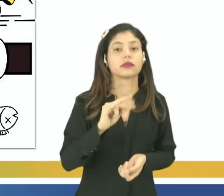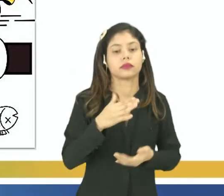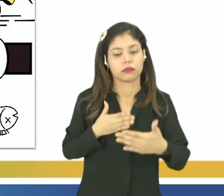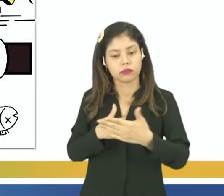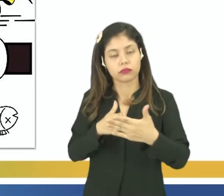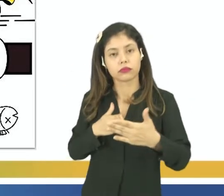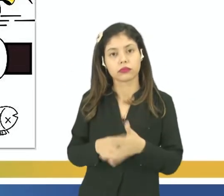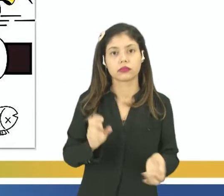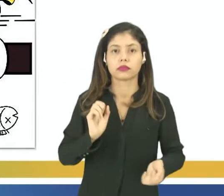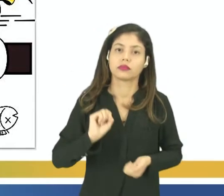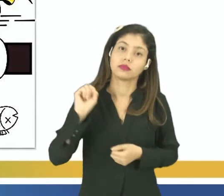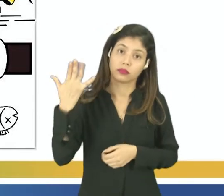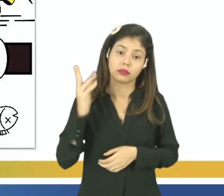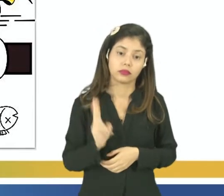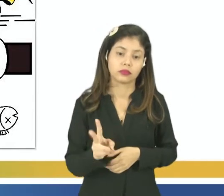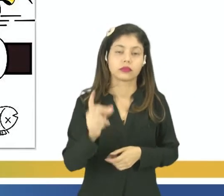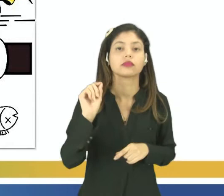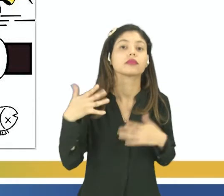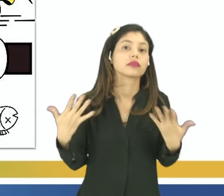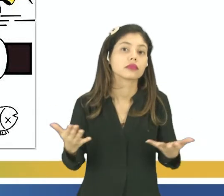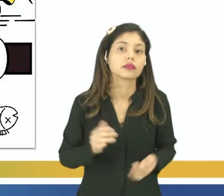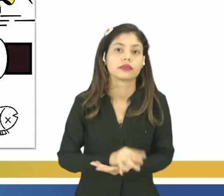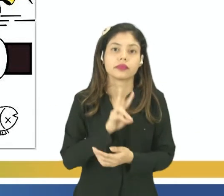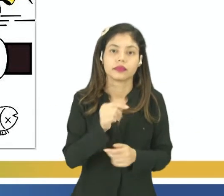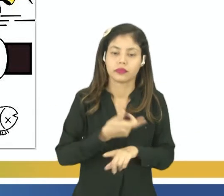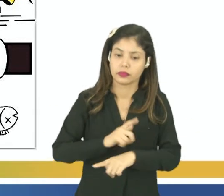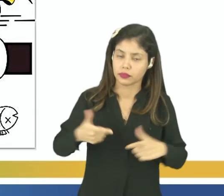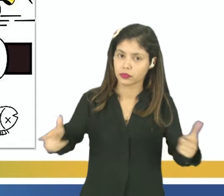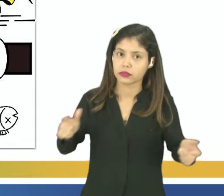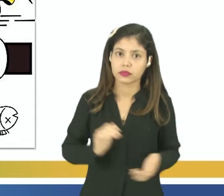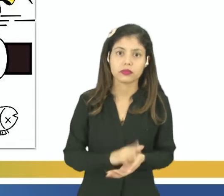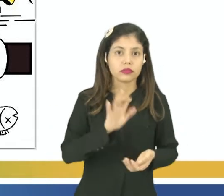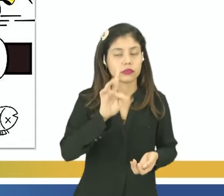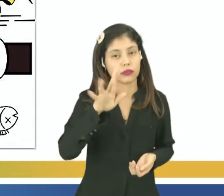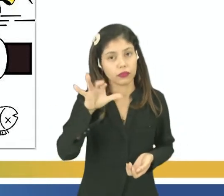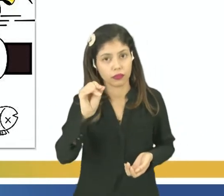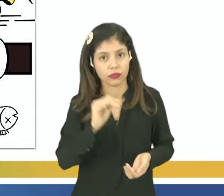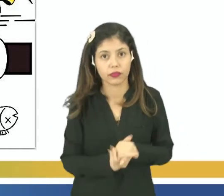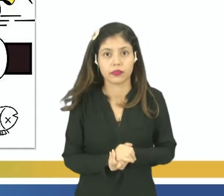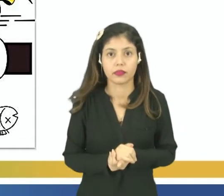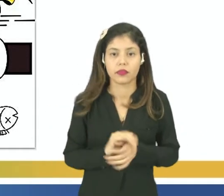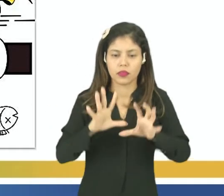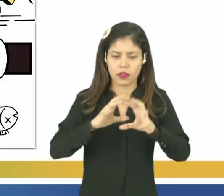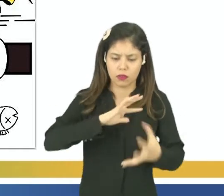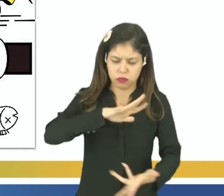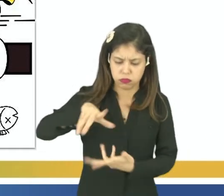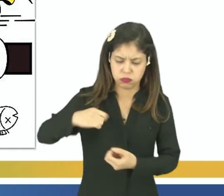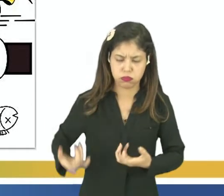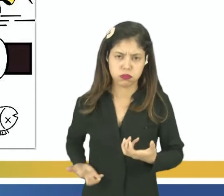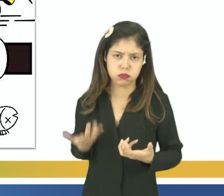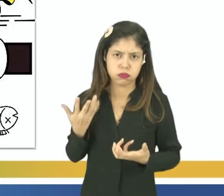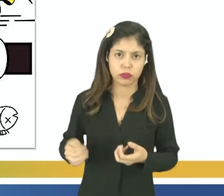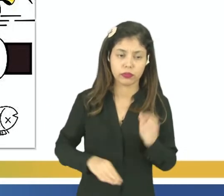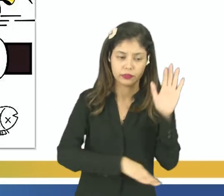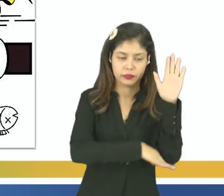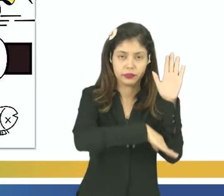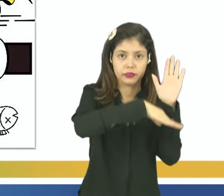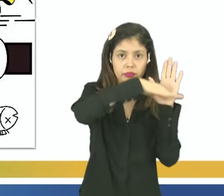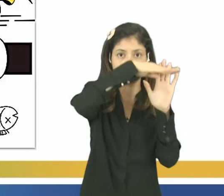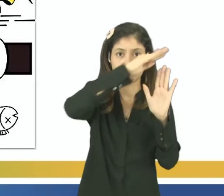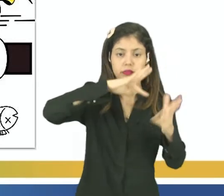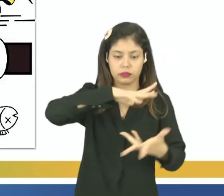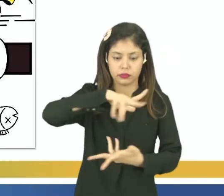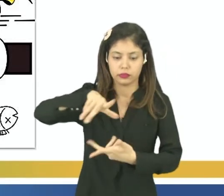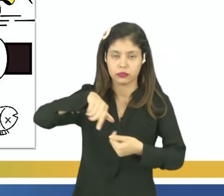combate, como consequência, a gente vai ter o quê? O agravamento do efeito estufa, aumento da temperatura do planeta, vamos ter também o